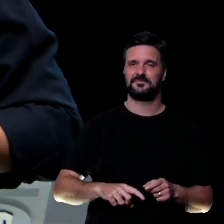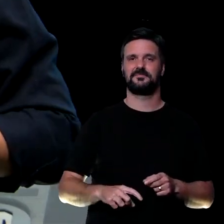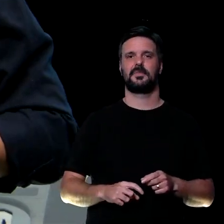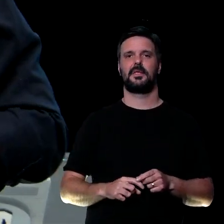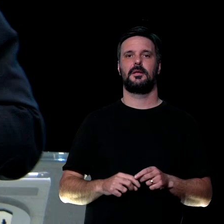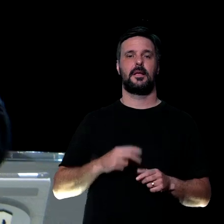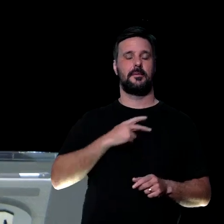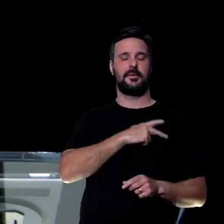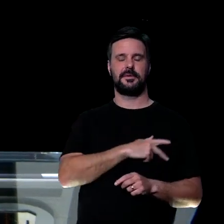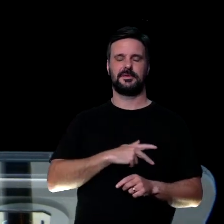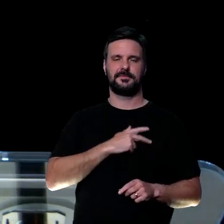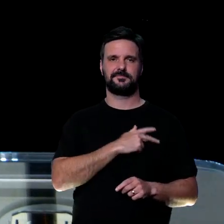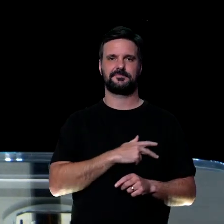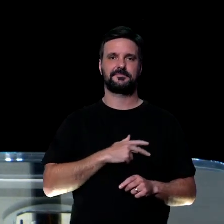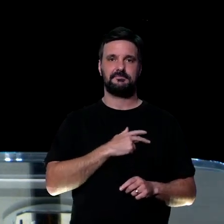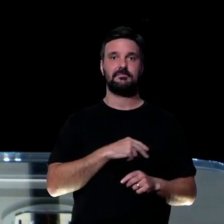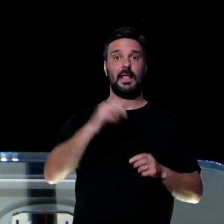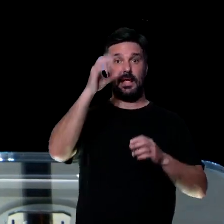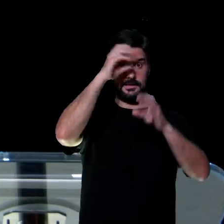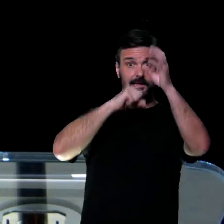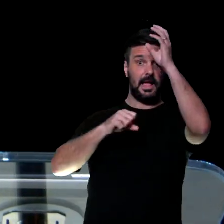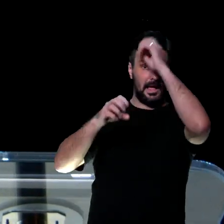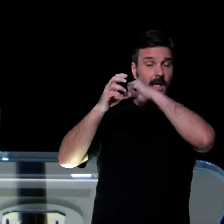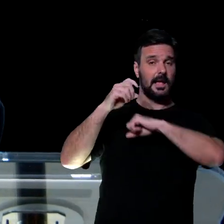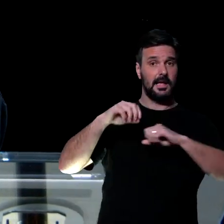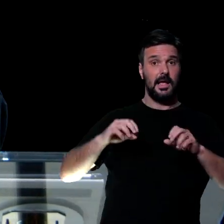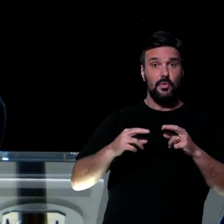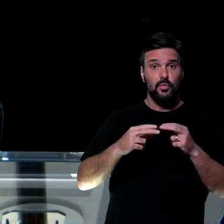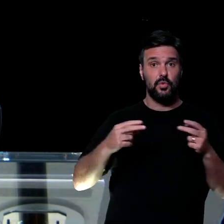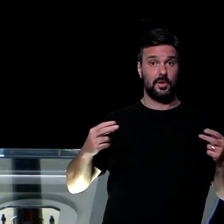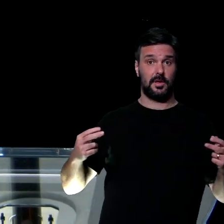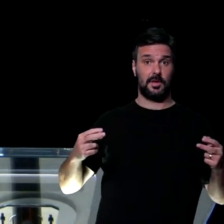agora o que Paulo está falando é legal, vocês sabem de tudo isso agora, pratiquem,